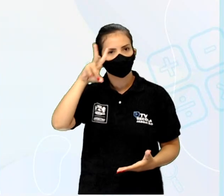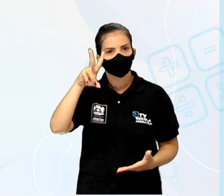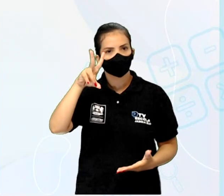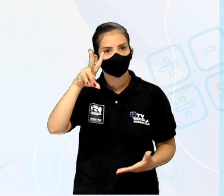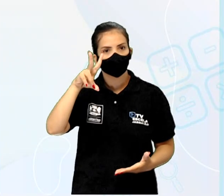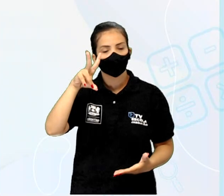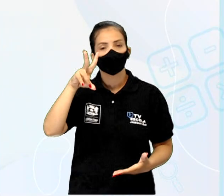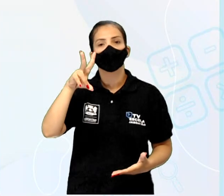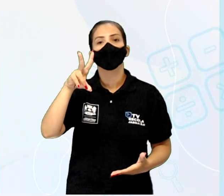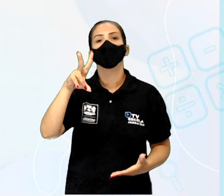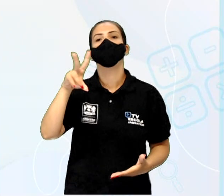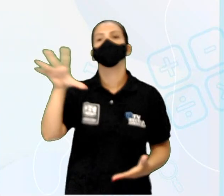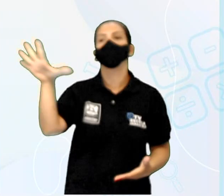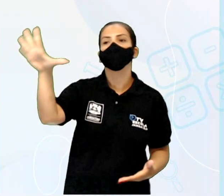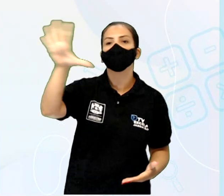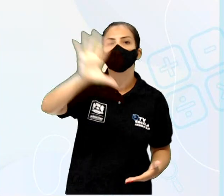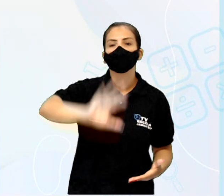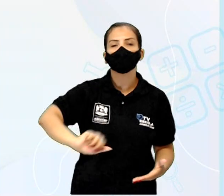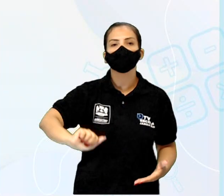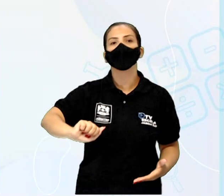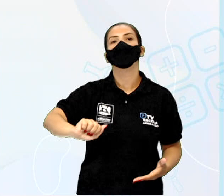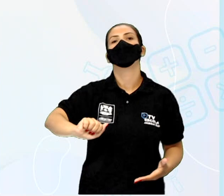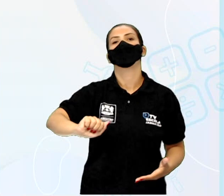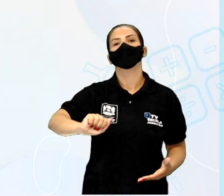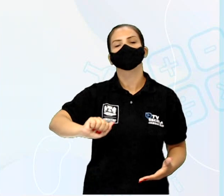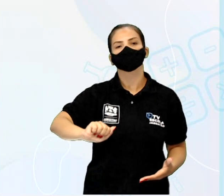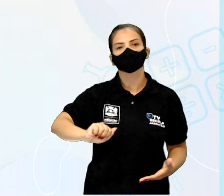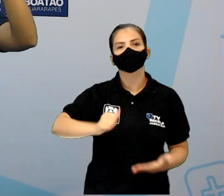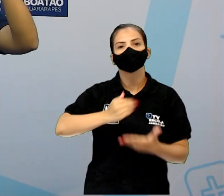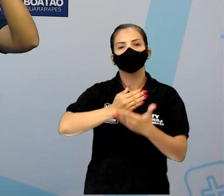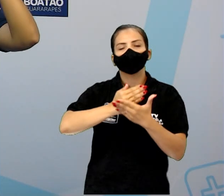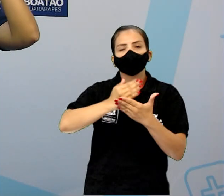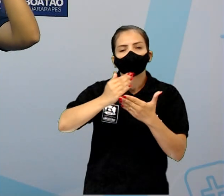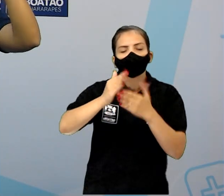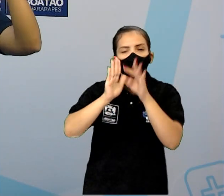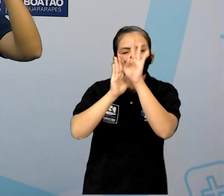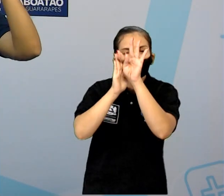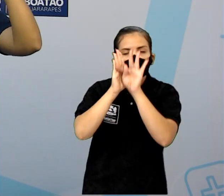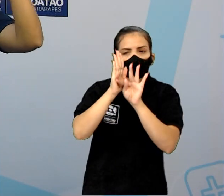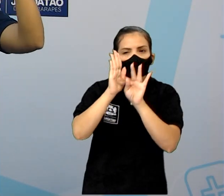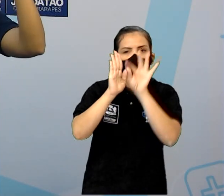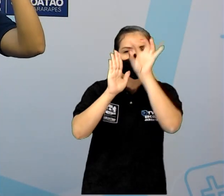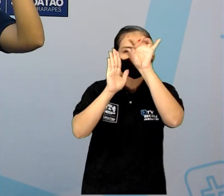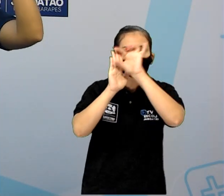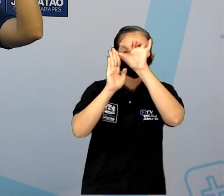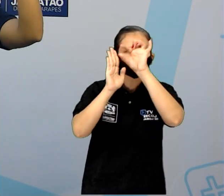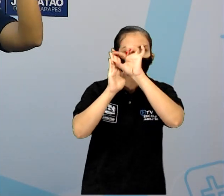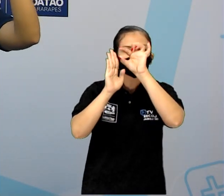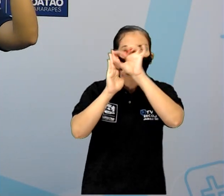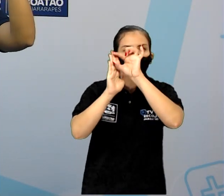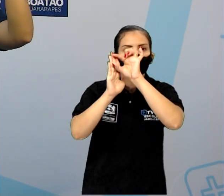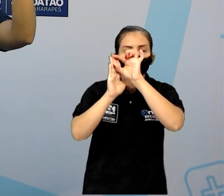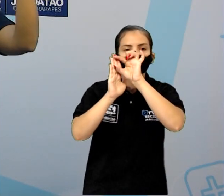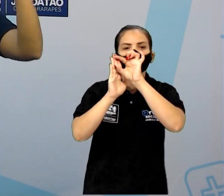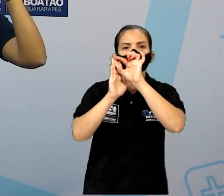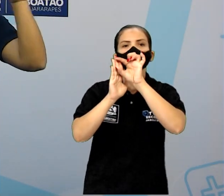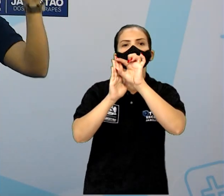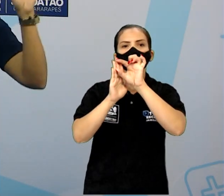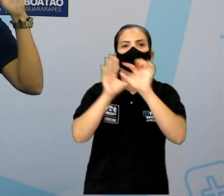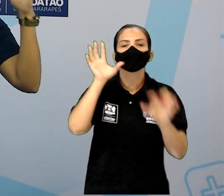comigo. No continente africano. Lá, logo no comecinho, lá na introdução, a gente tem lá. No continente